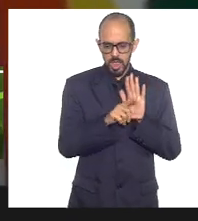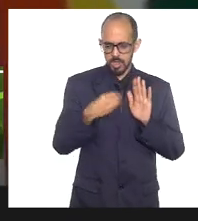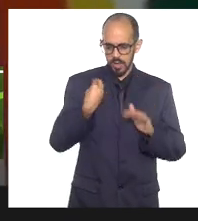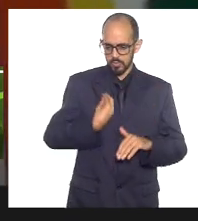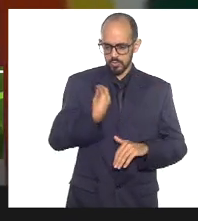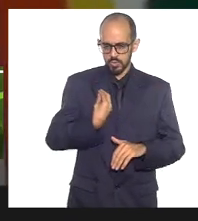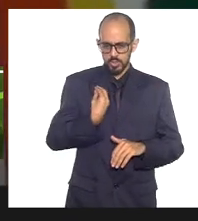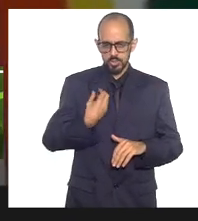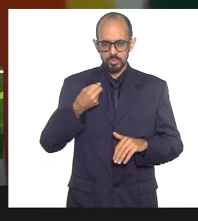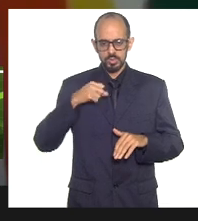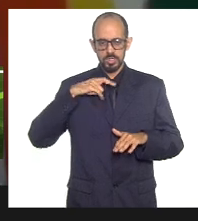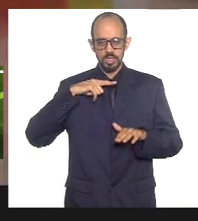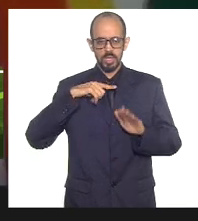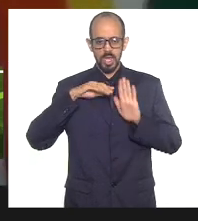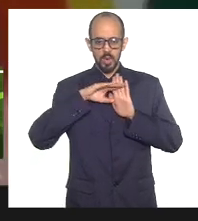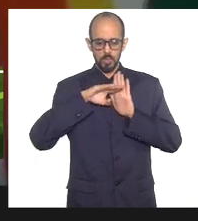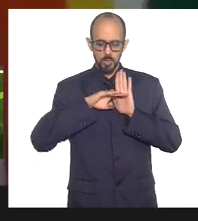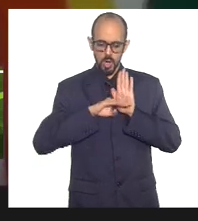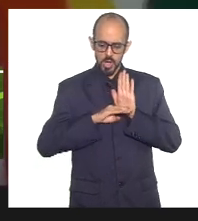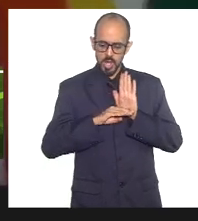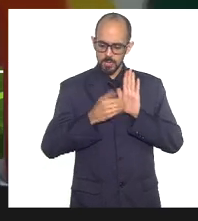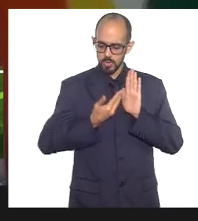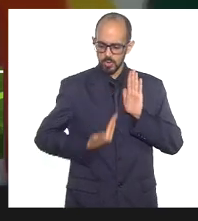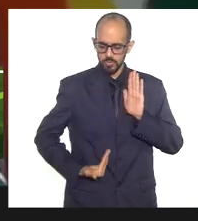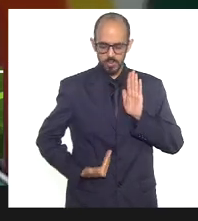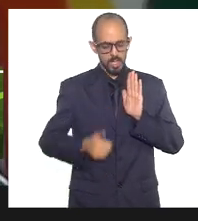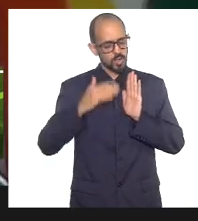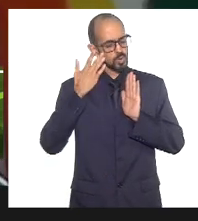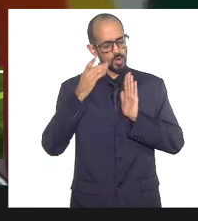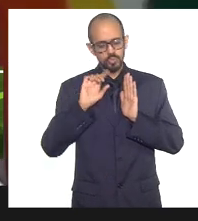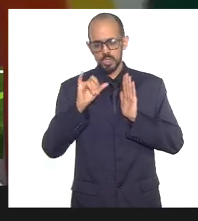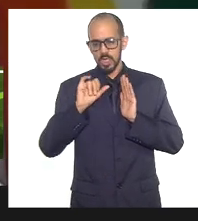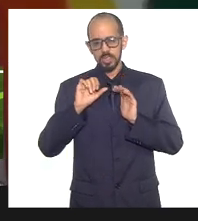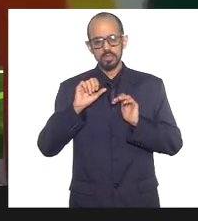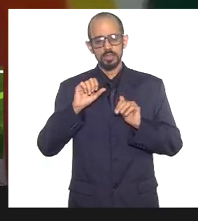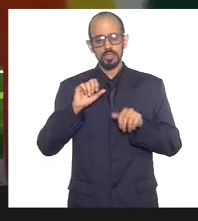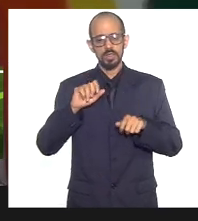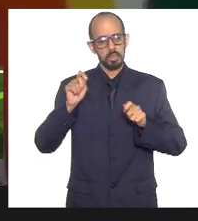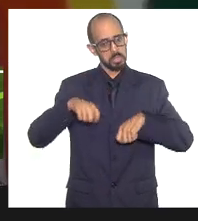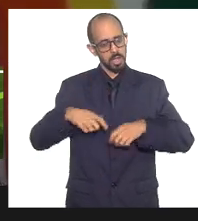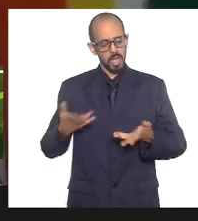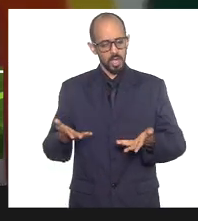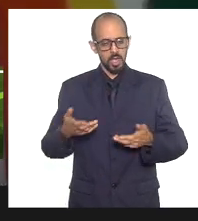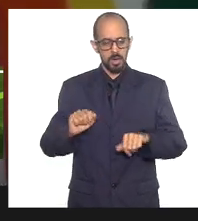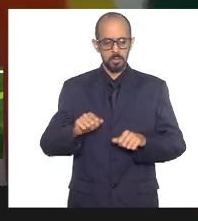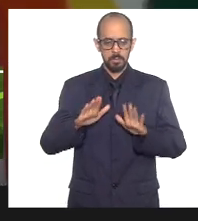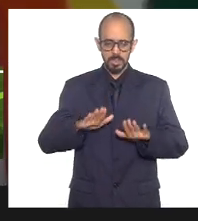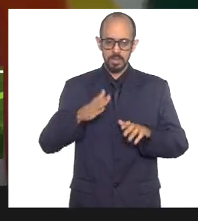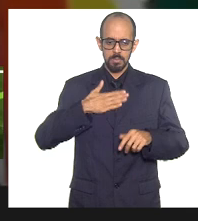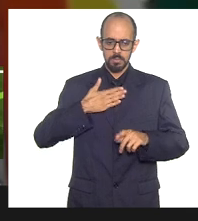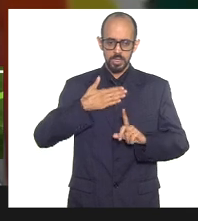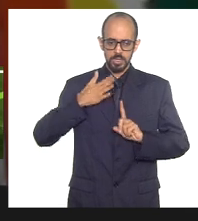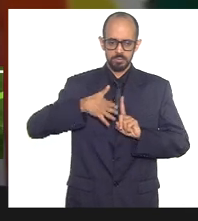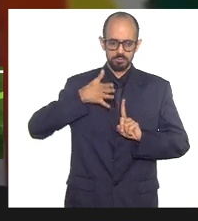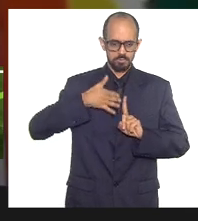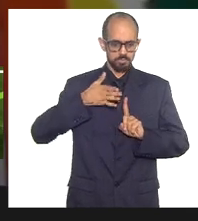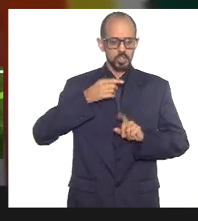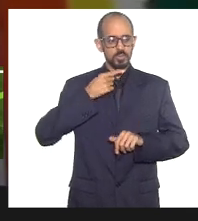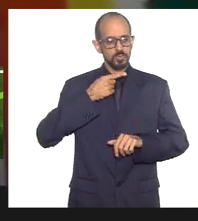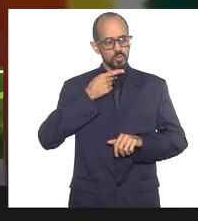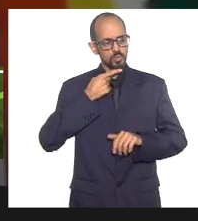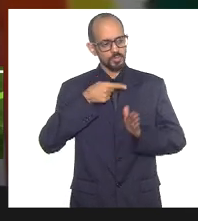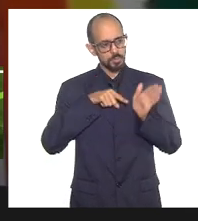realmente um programa para isso, não sei se cabe, mas fica aqui a minha colaboração e a minha indagação.